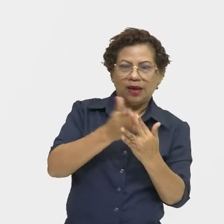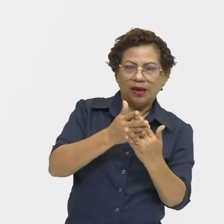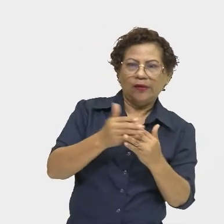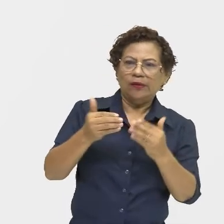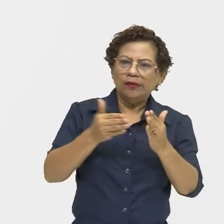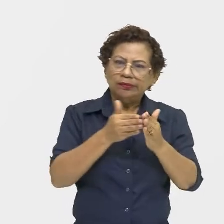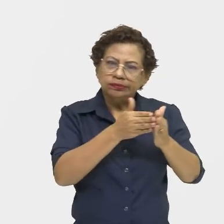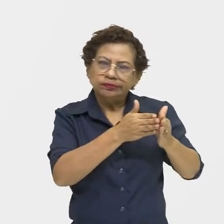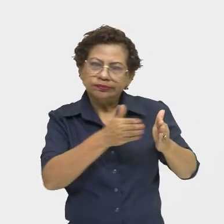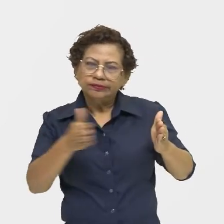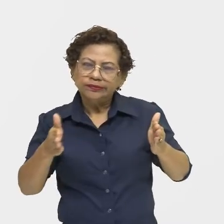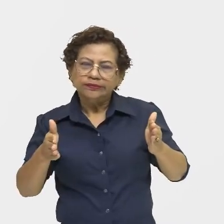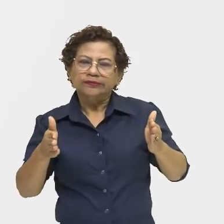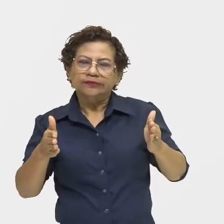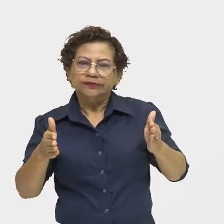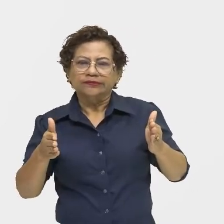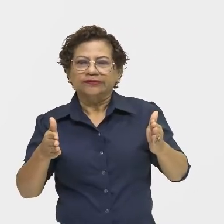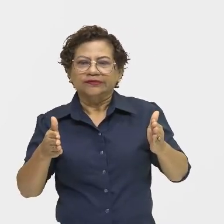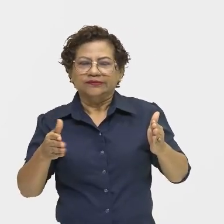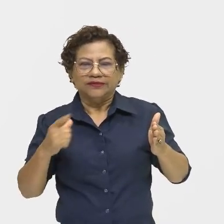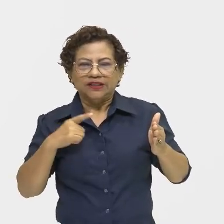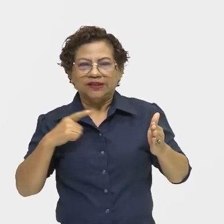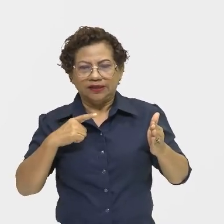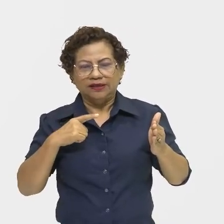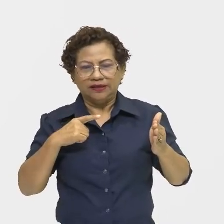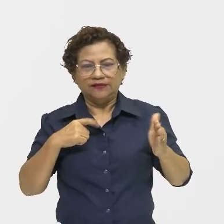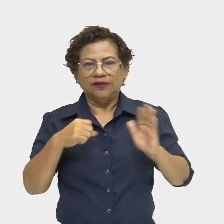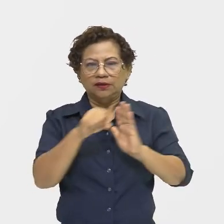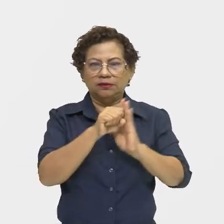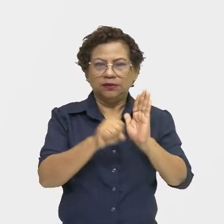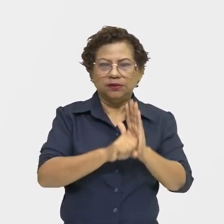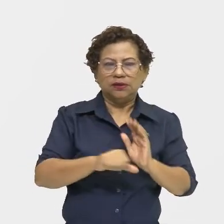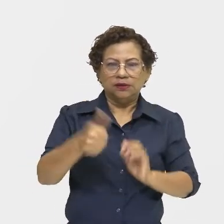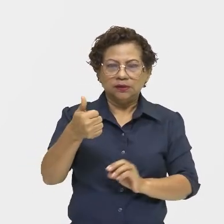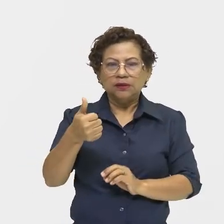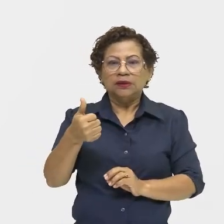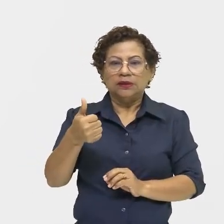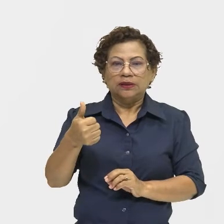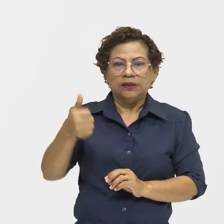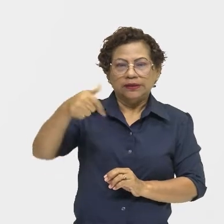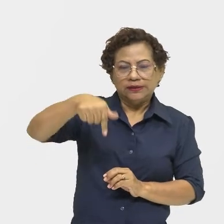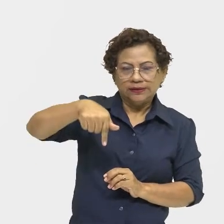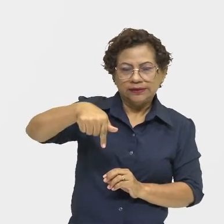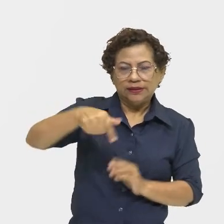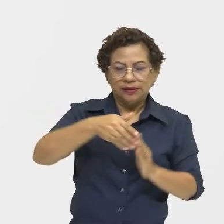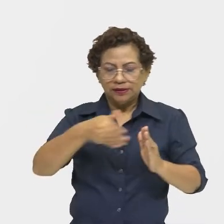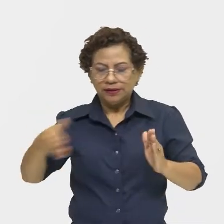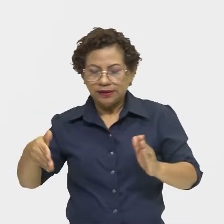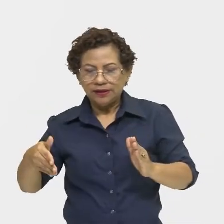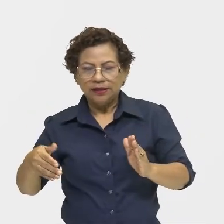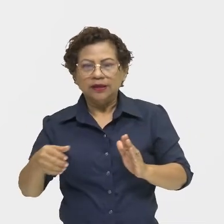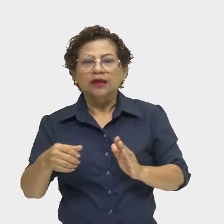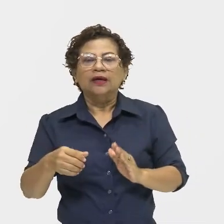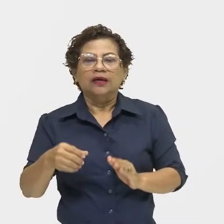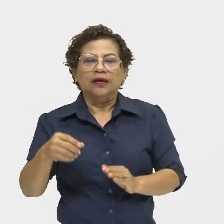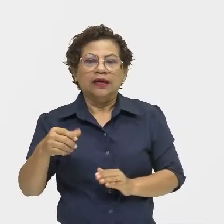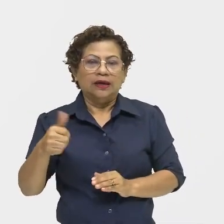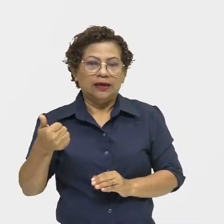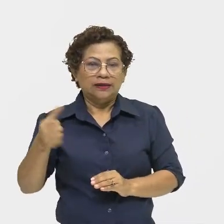primeiras décadas do século XVIII. A sua difusão abrangeu quase toda a Europa e a América Latina.